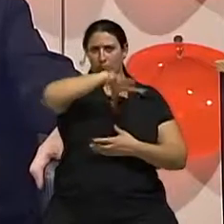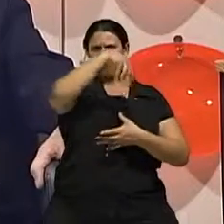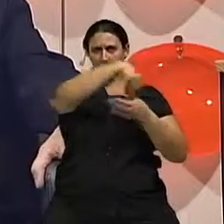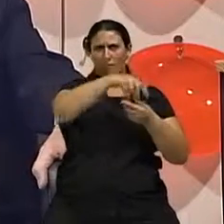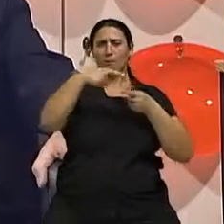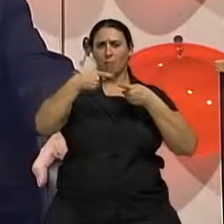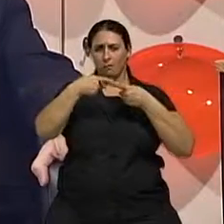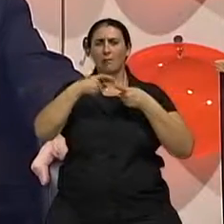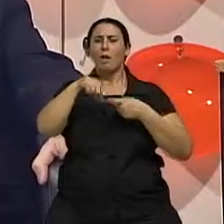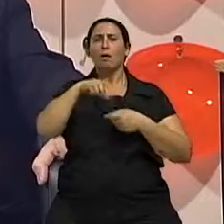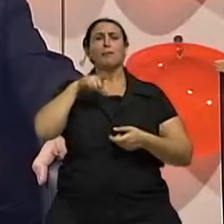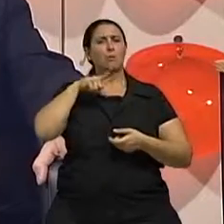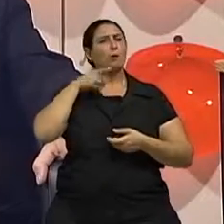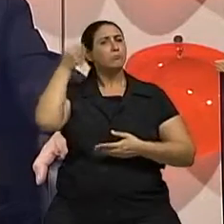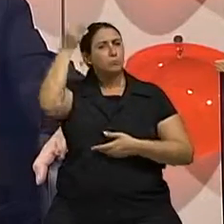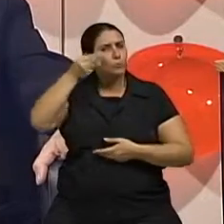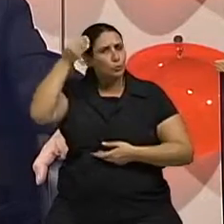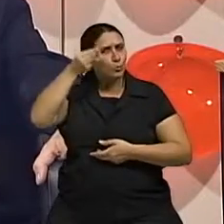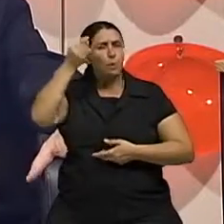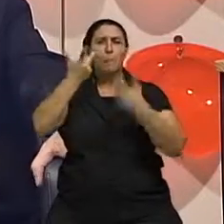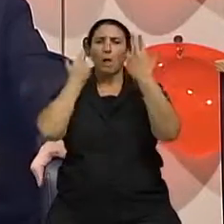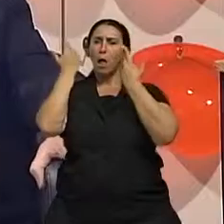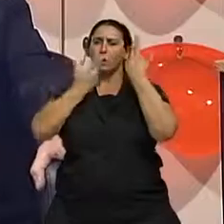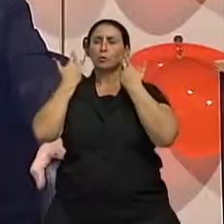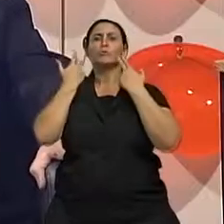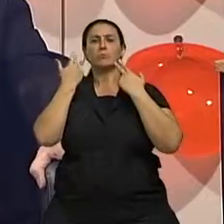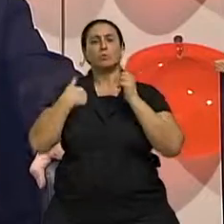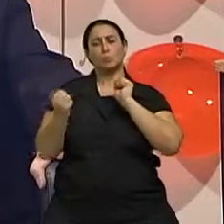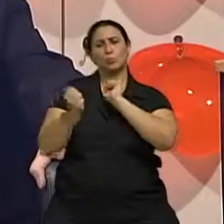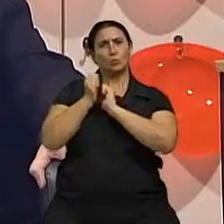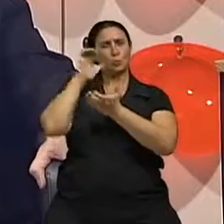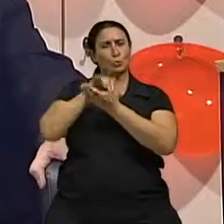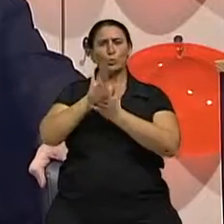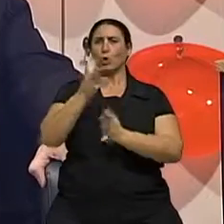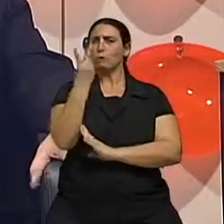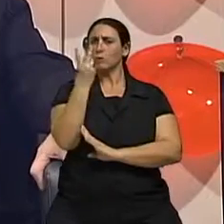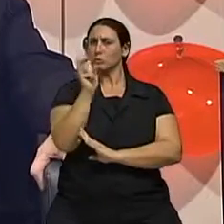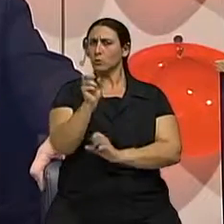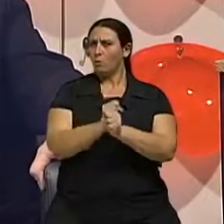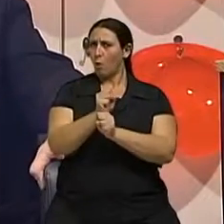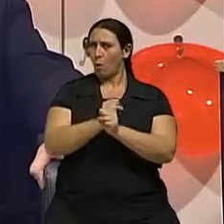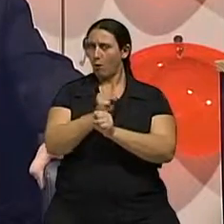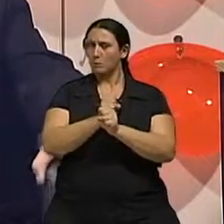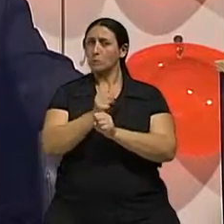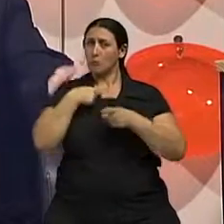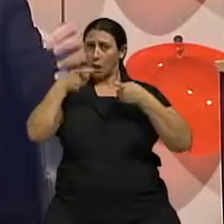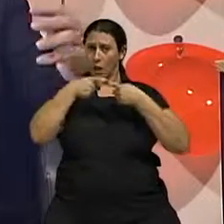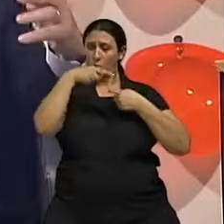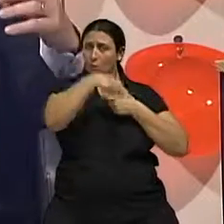psicoplástica, eu trabalho junto com a minha esposa já há mais de 25 anos. E é uma clínica que